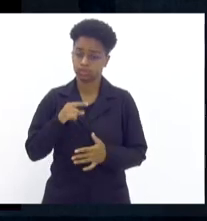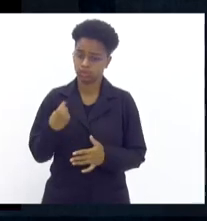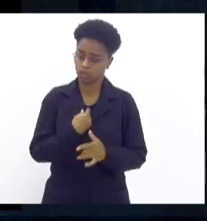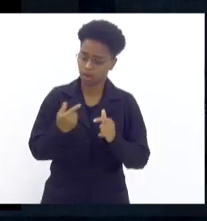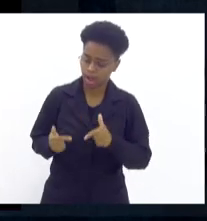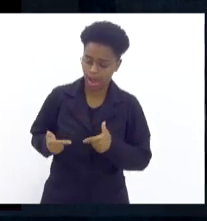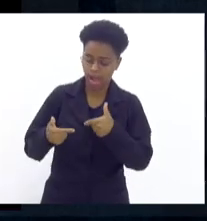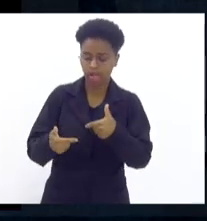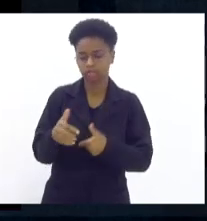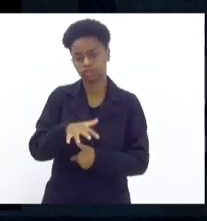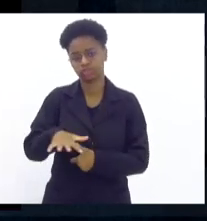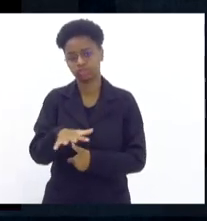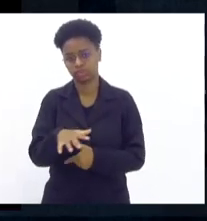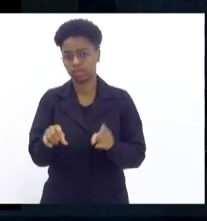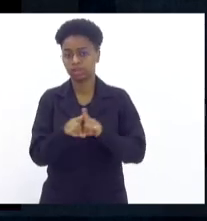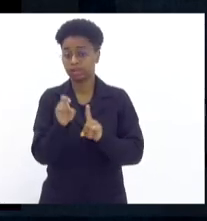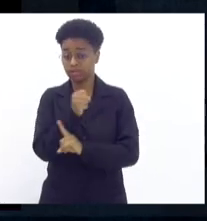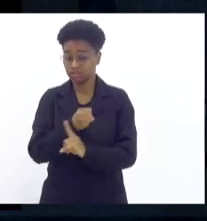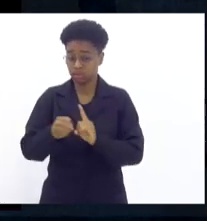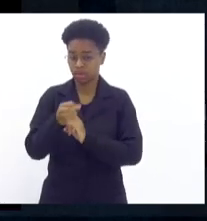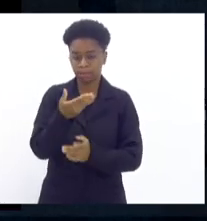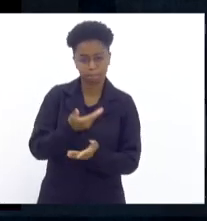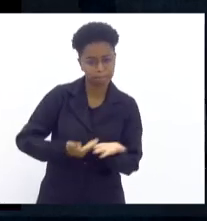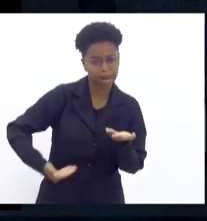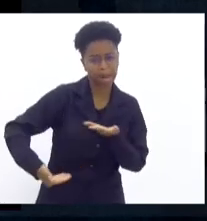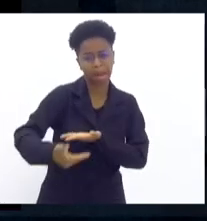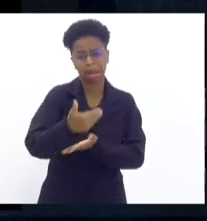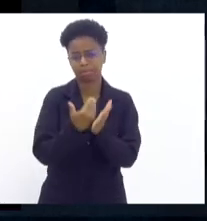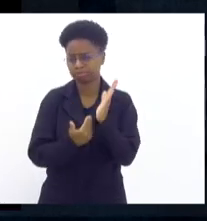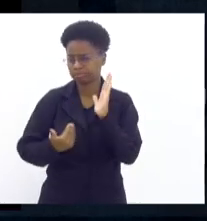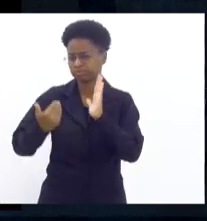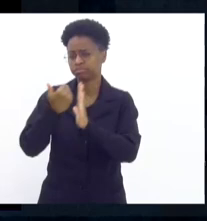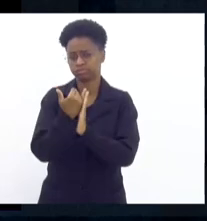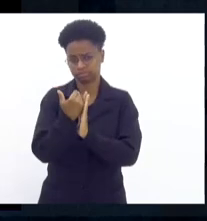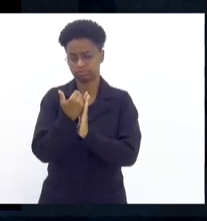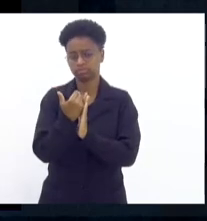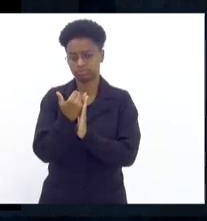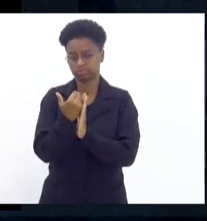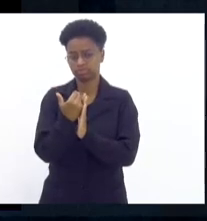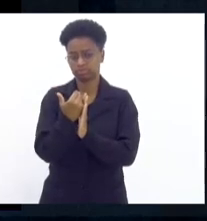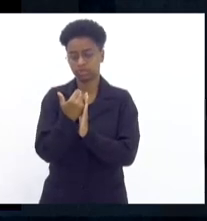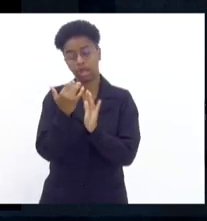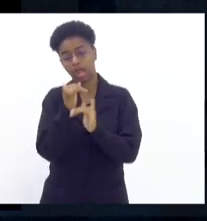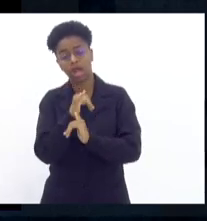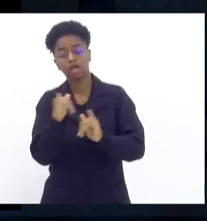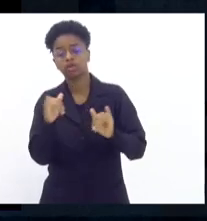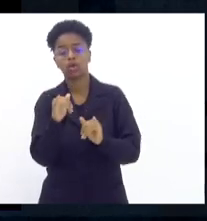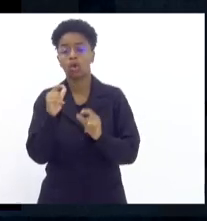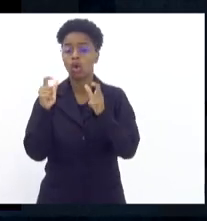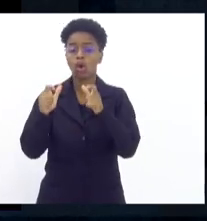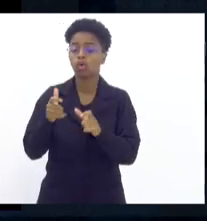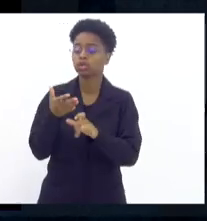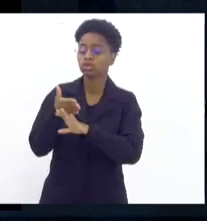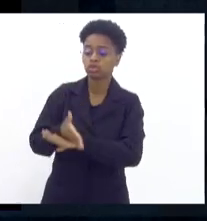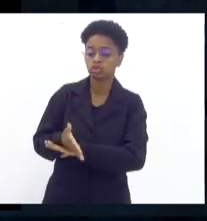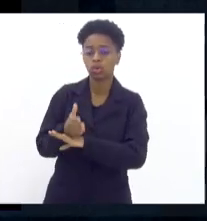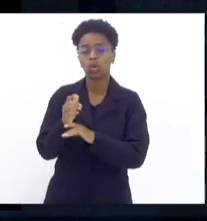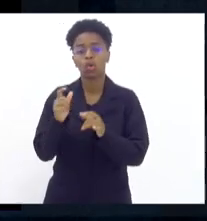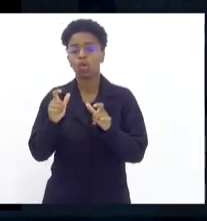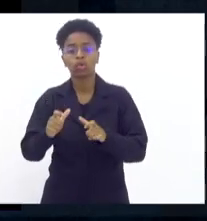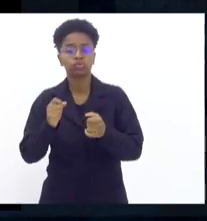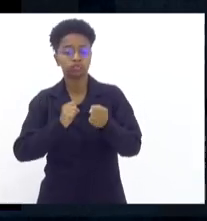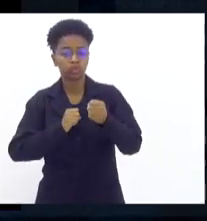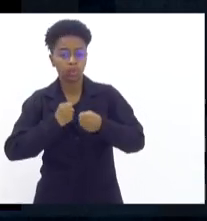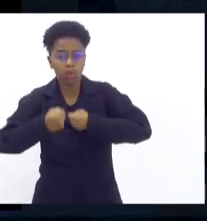lá, a sociedade colabora bastante em dizer aonde entrou, para onde correu.